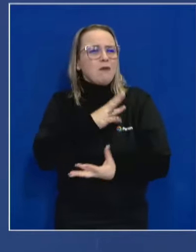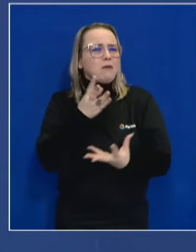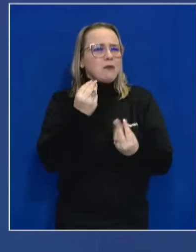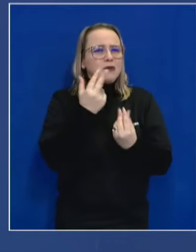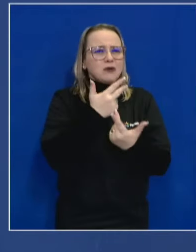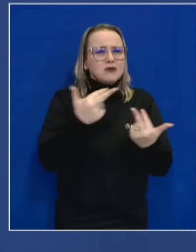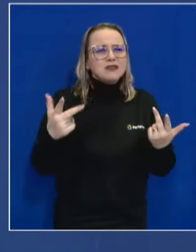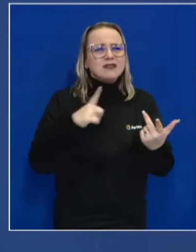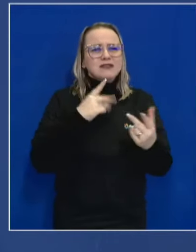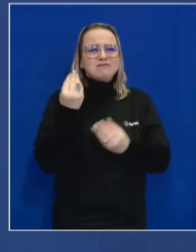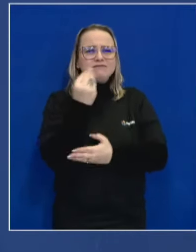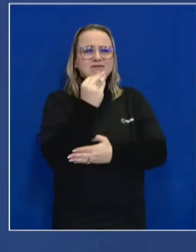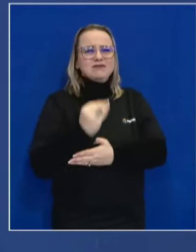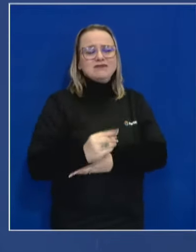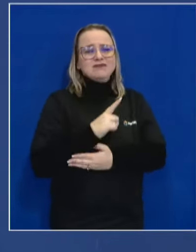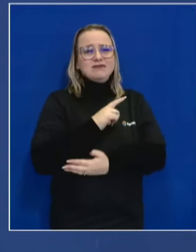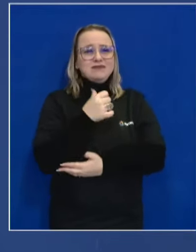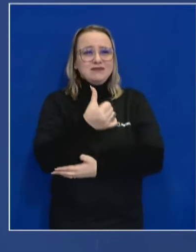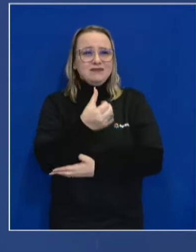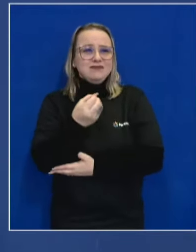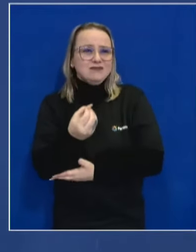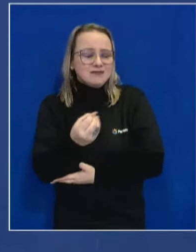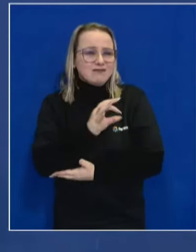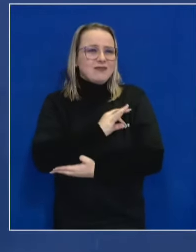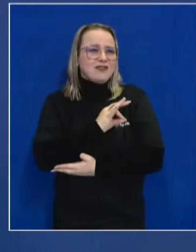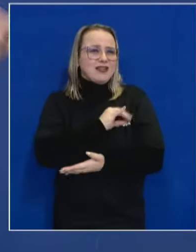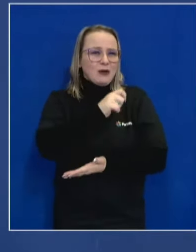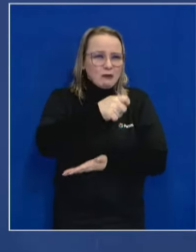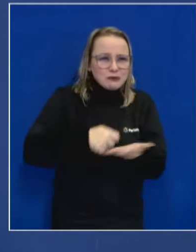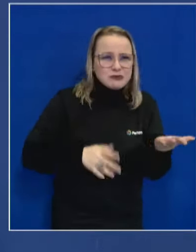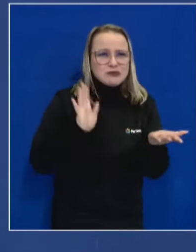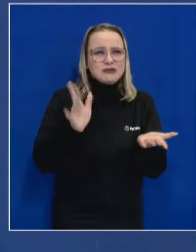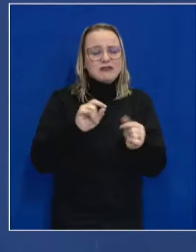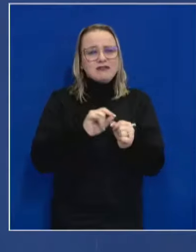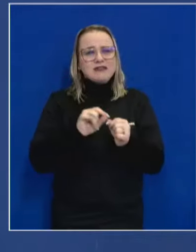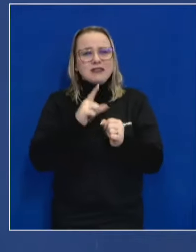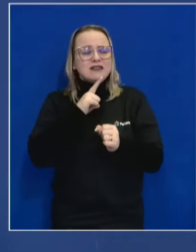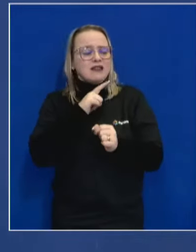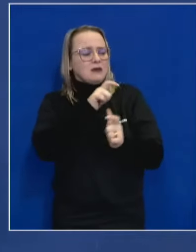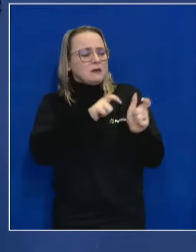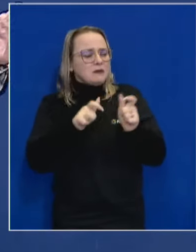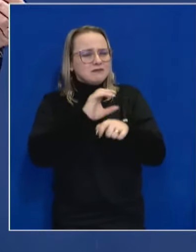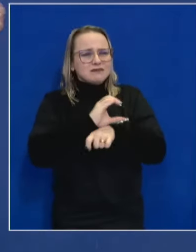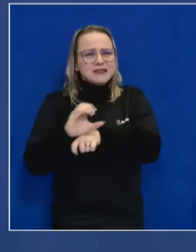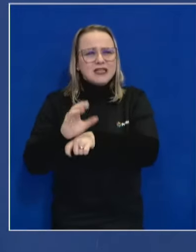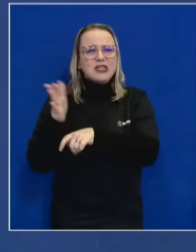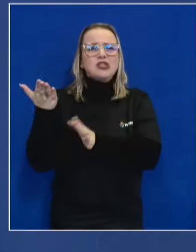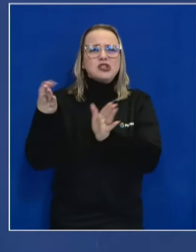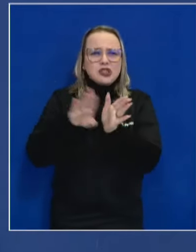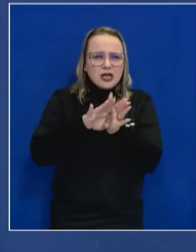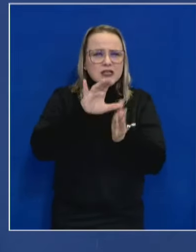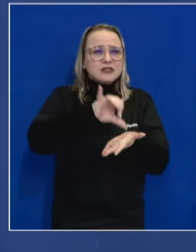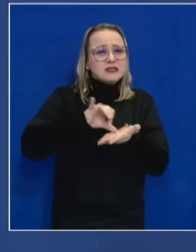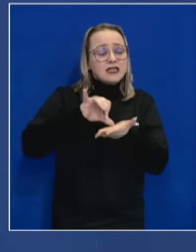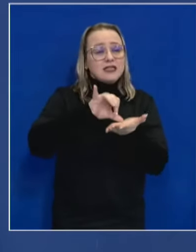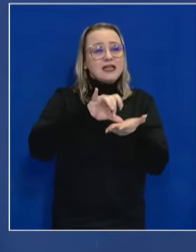concurso que há muito tempo não fazia. Botamos 60 guardas. Nós estamos com os containers na redenção, no parcão. vai chegar no centro.